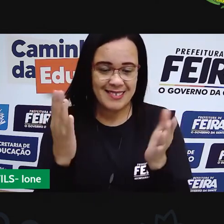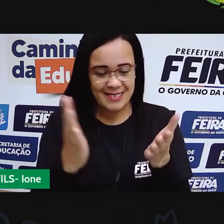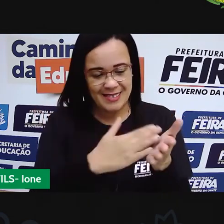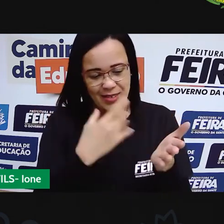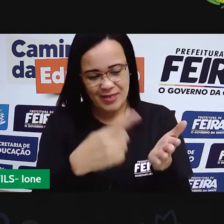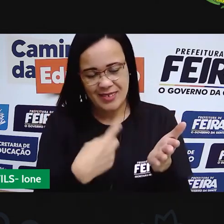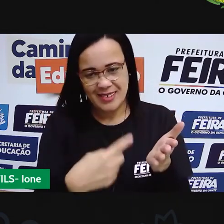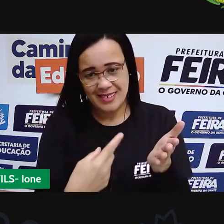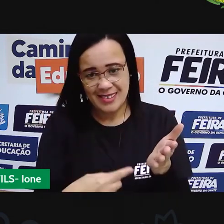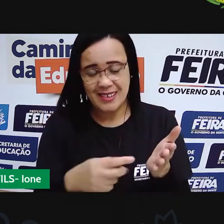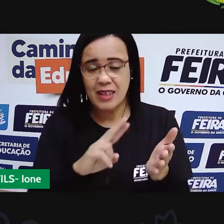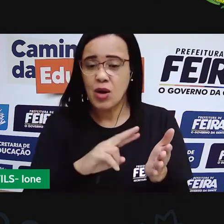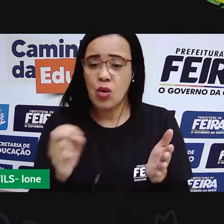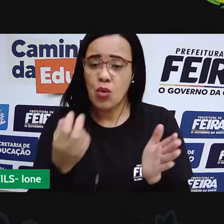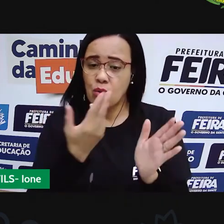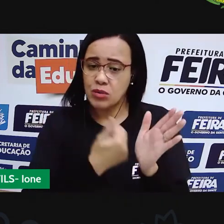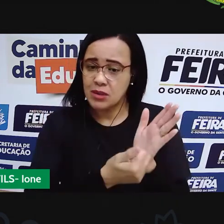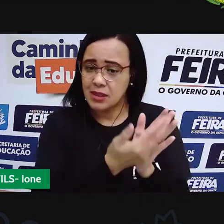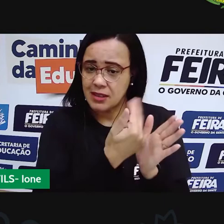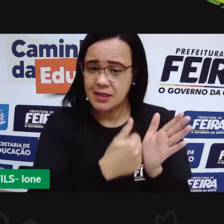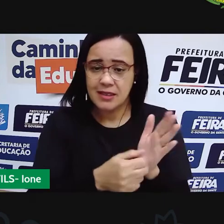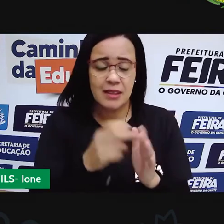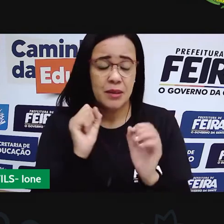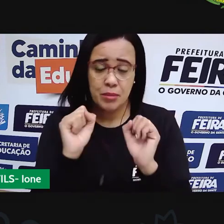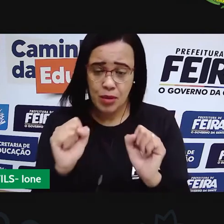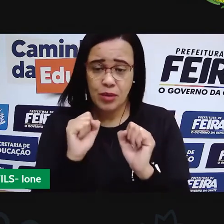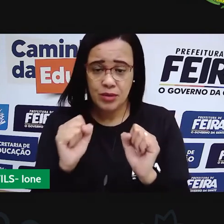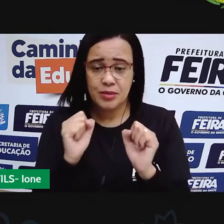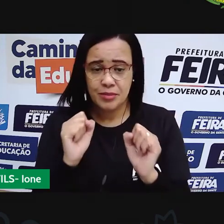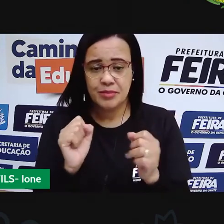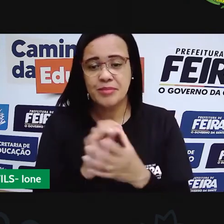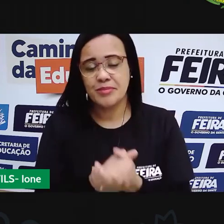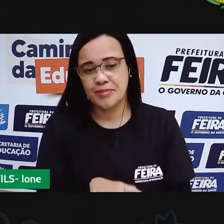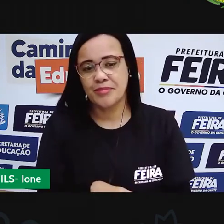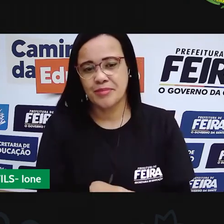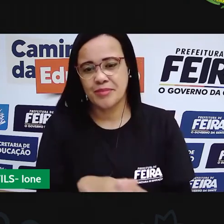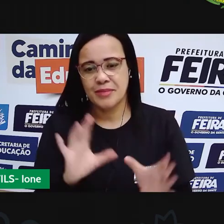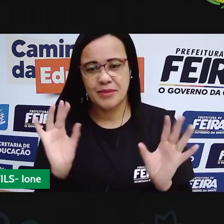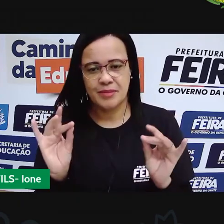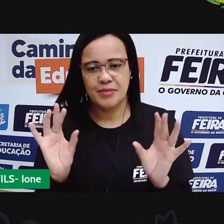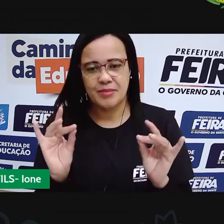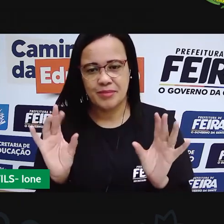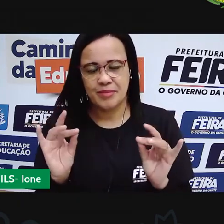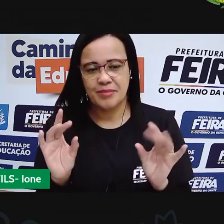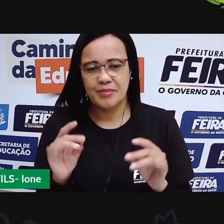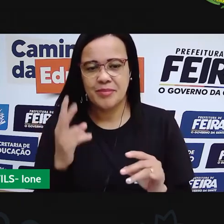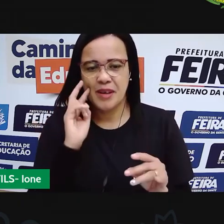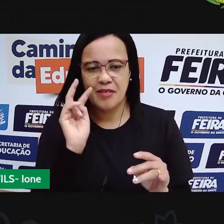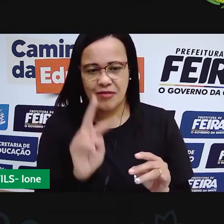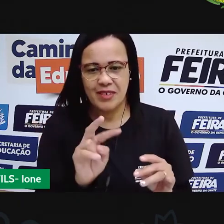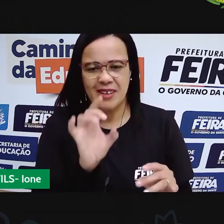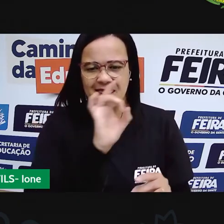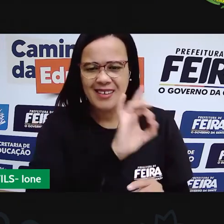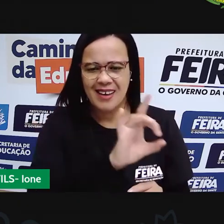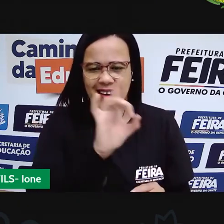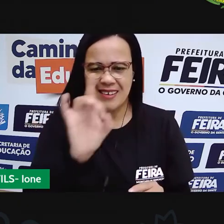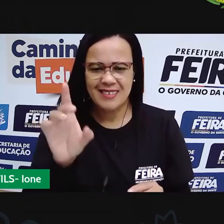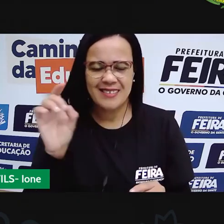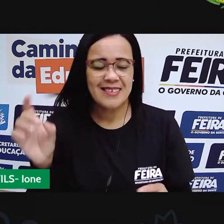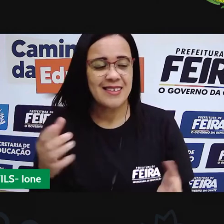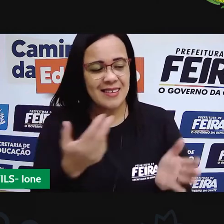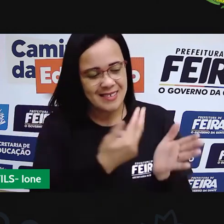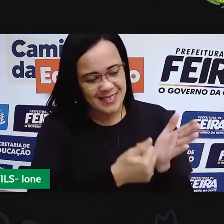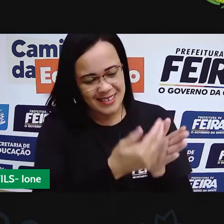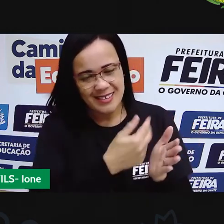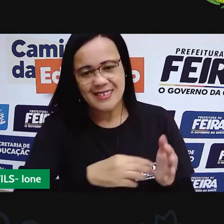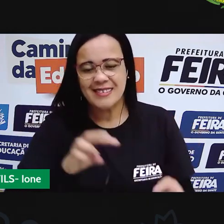desenho ou cole os palitos pra que você tenha aí o formato de cada cada figura dessa